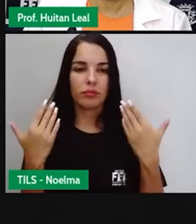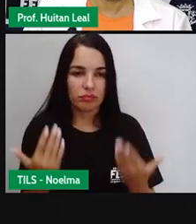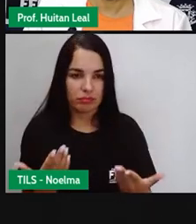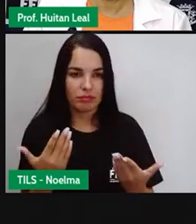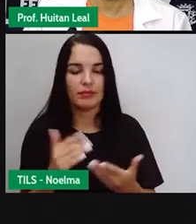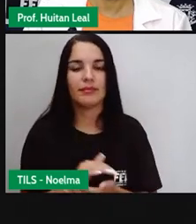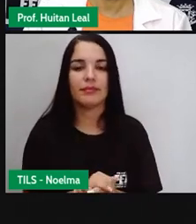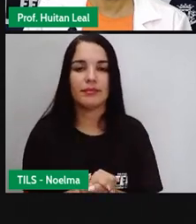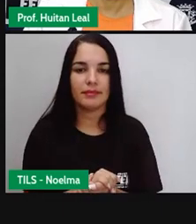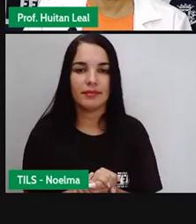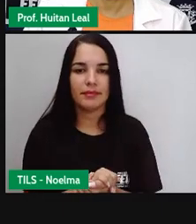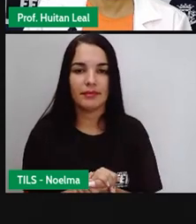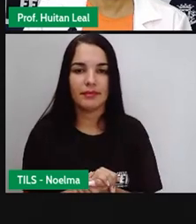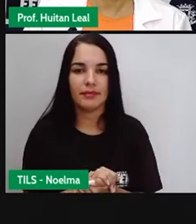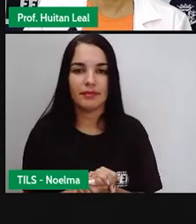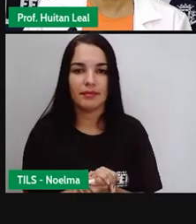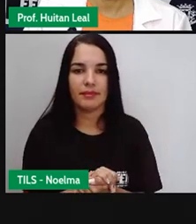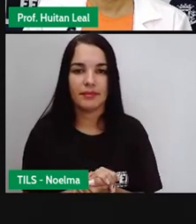oral.